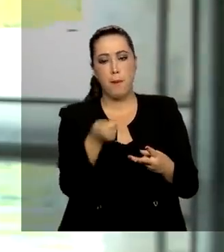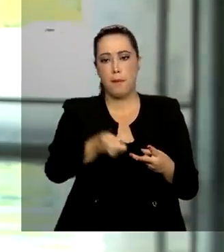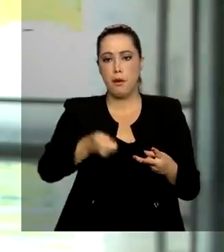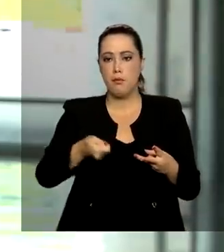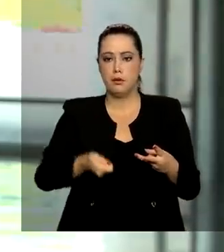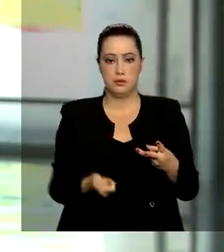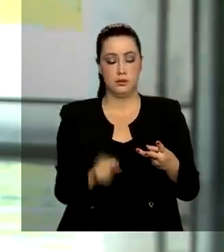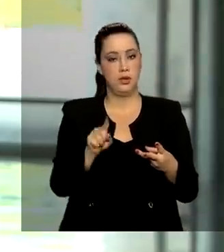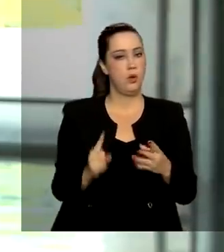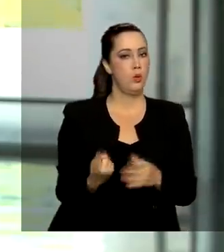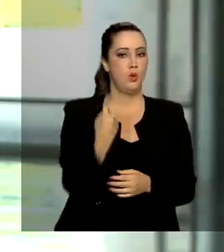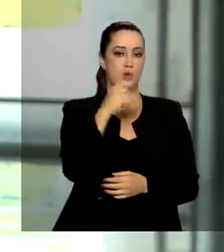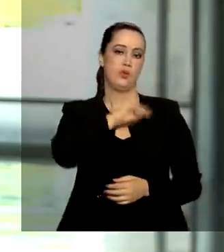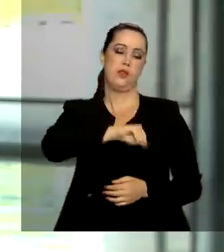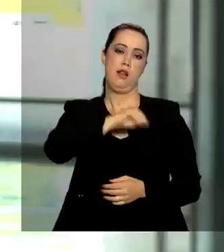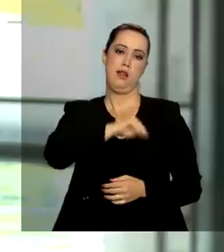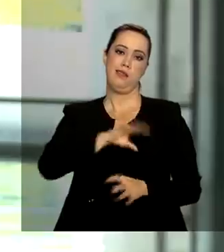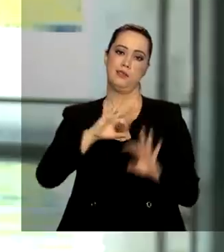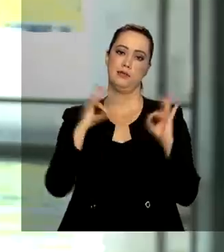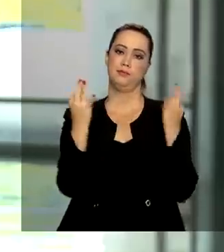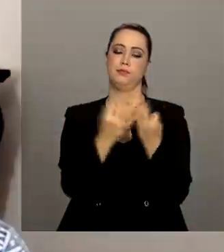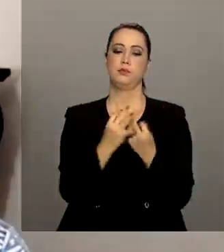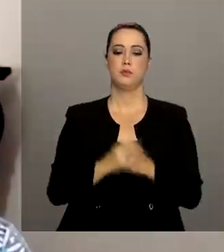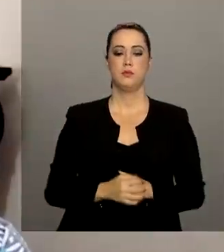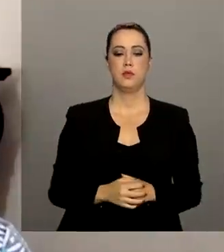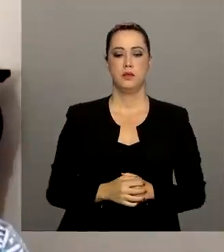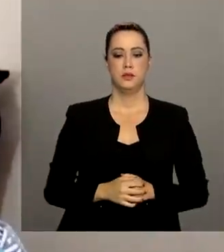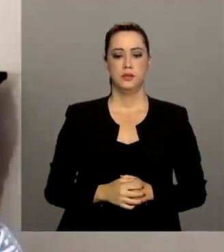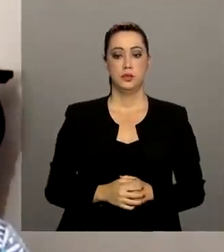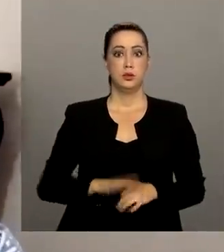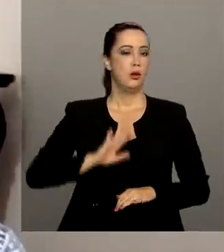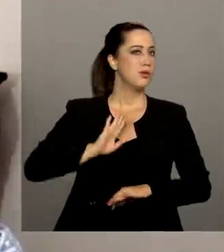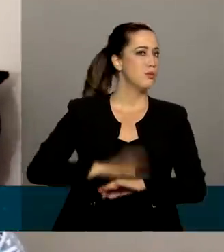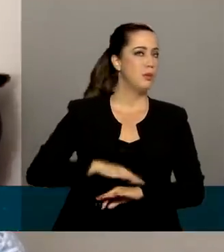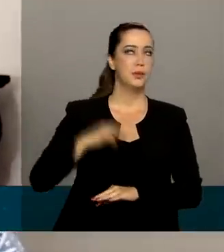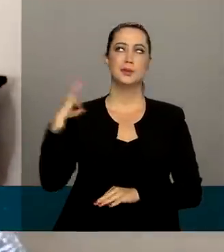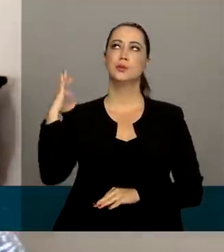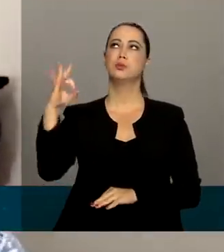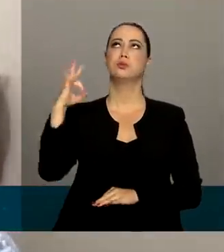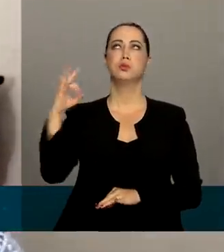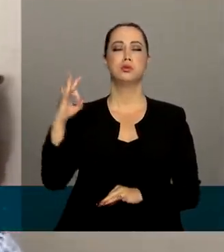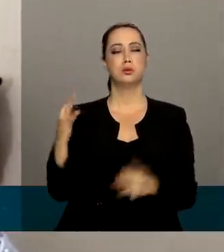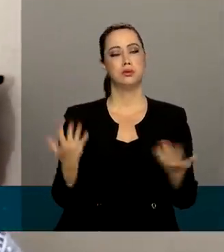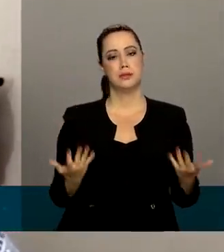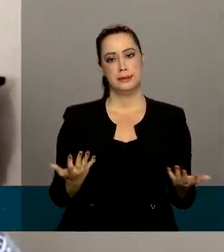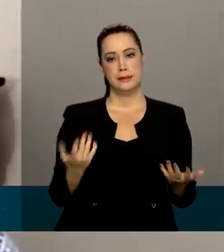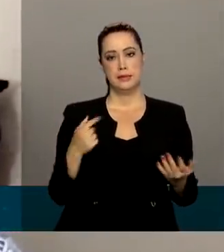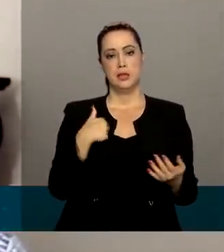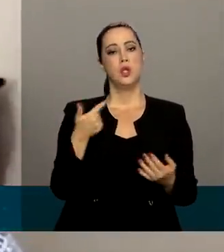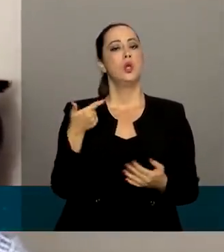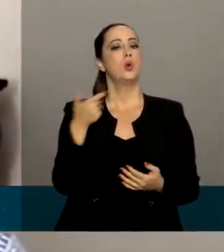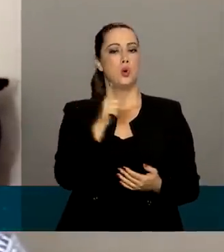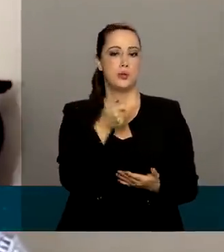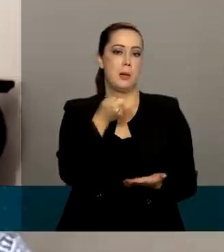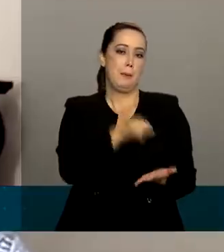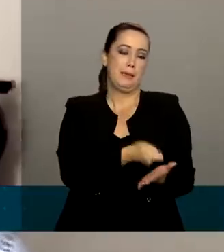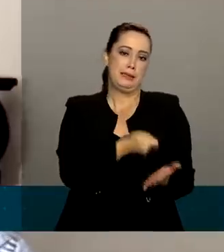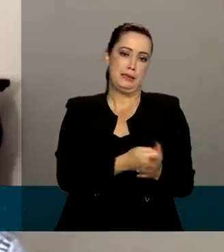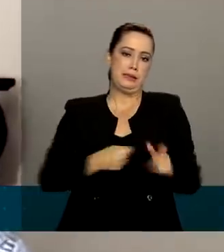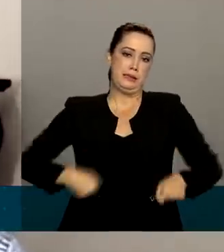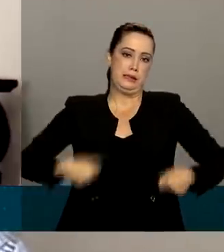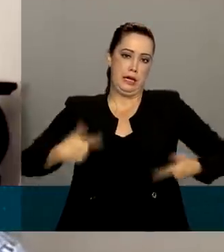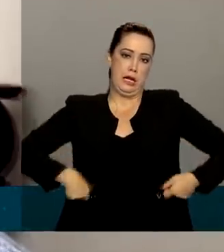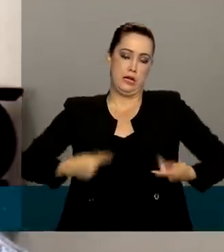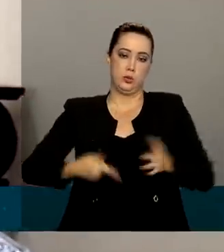a única renda dessas famílias. Veio numa ótima hora pra mim. Eu consegui sanar algumas despesas que